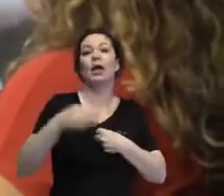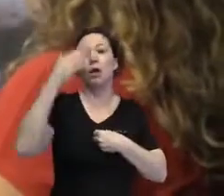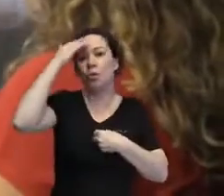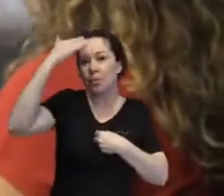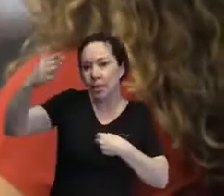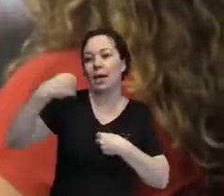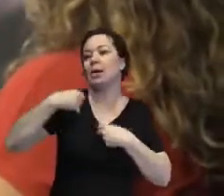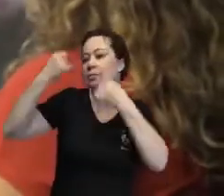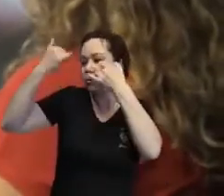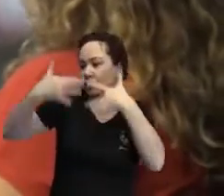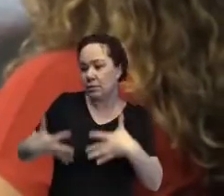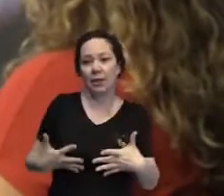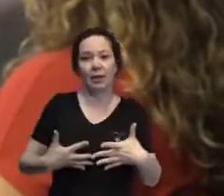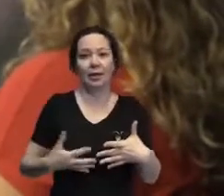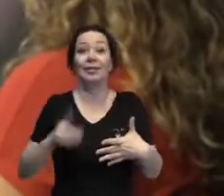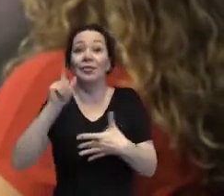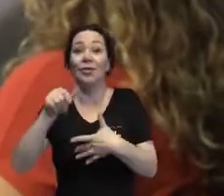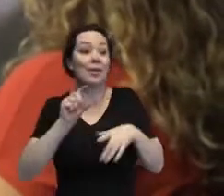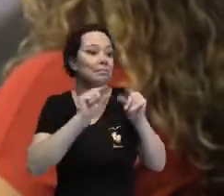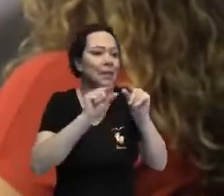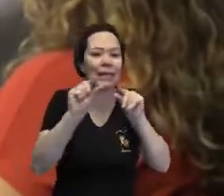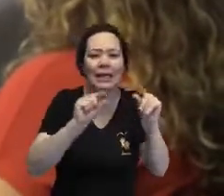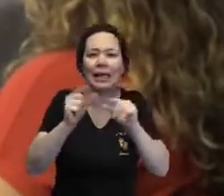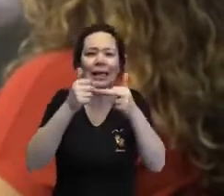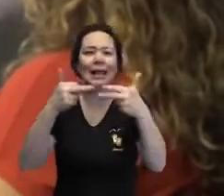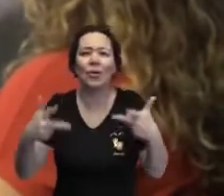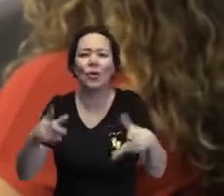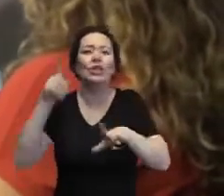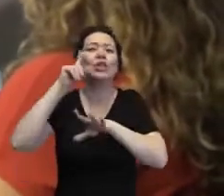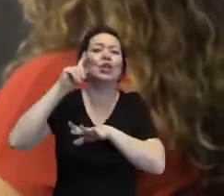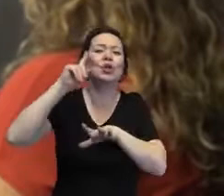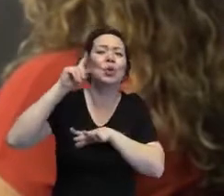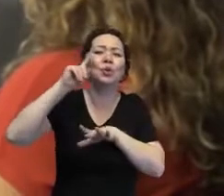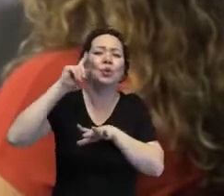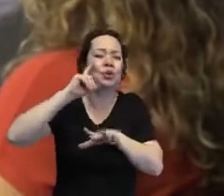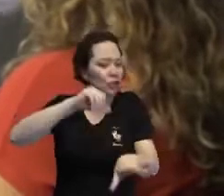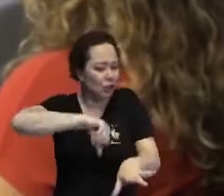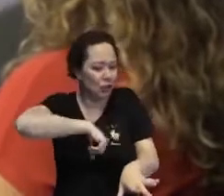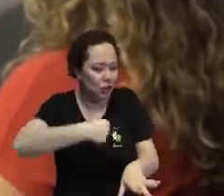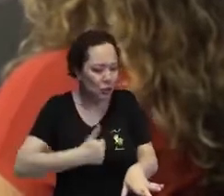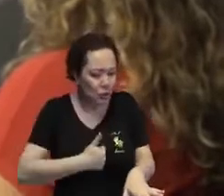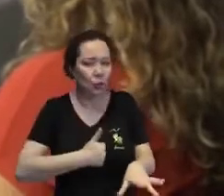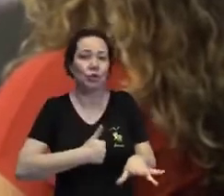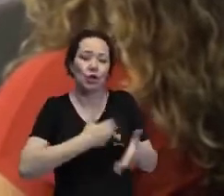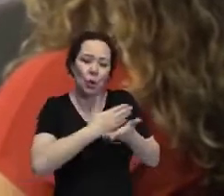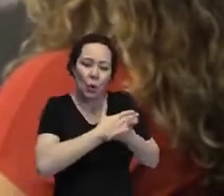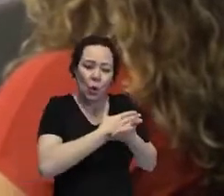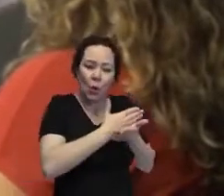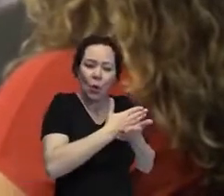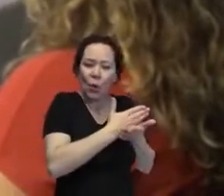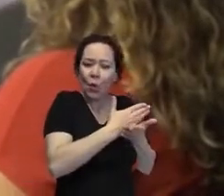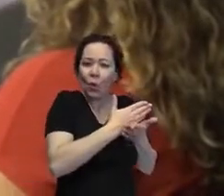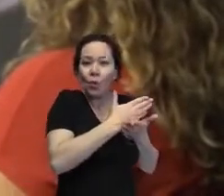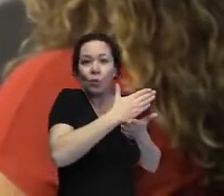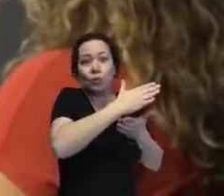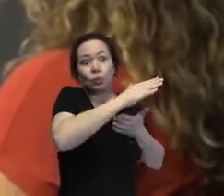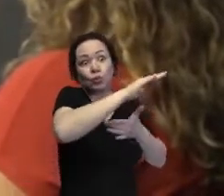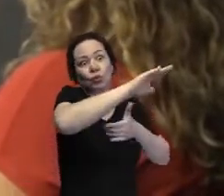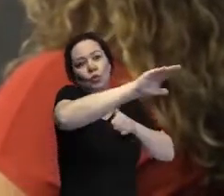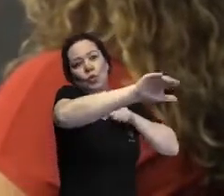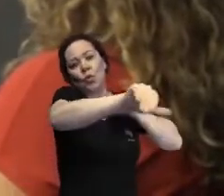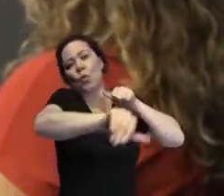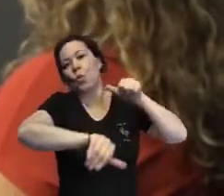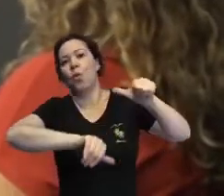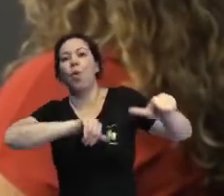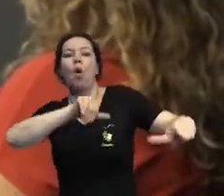vezes nas pequenas coisas a gente vai fazendo uma grande mudança, eu acredito muito nisso, eu acredito muito na